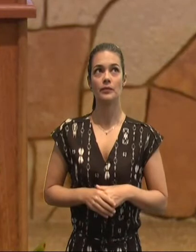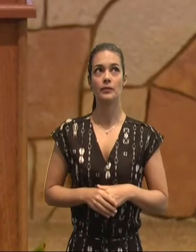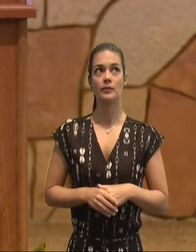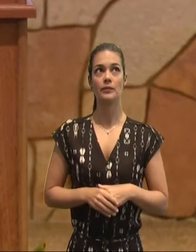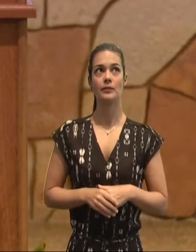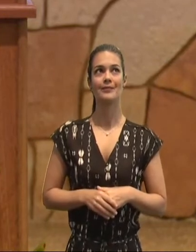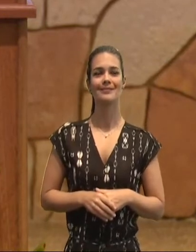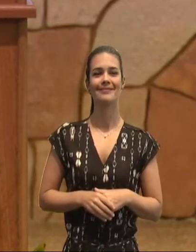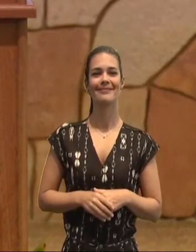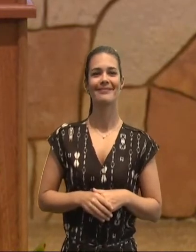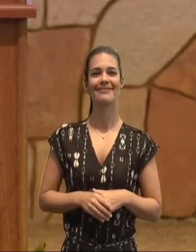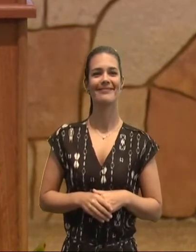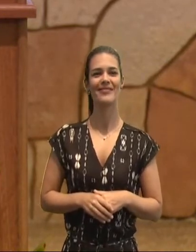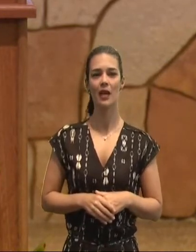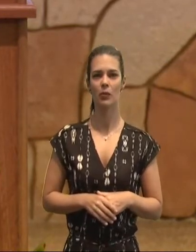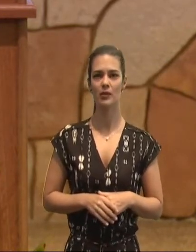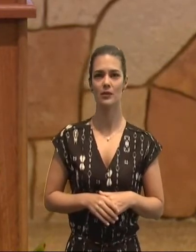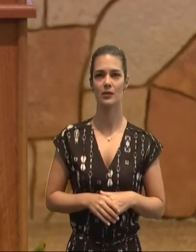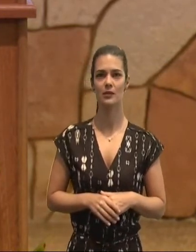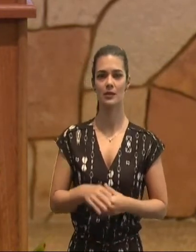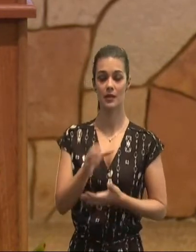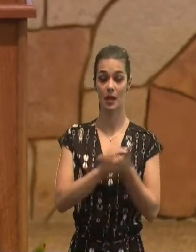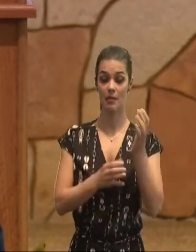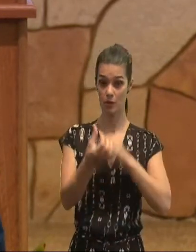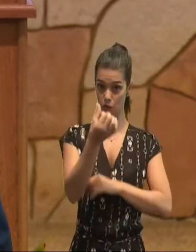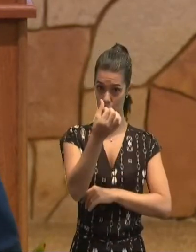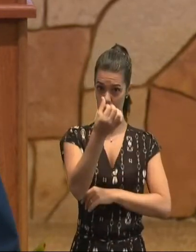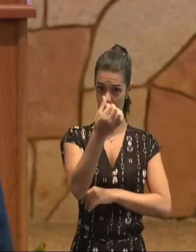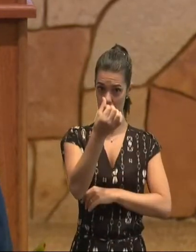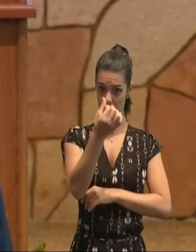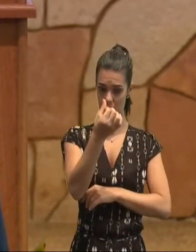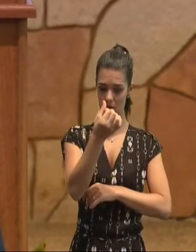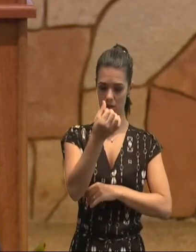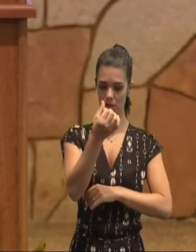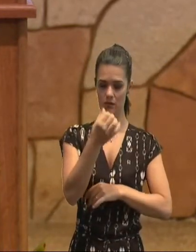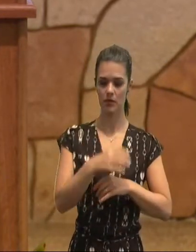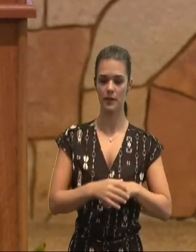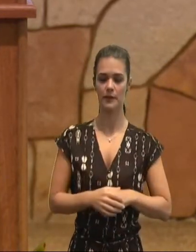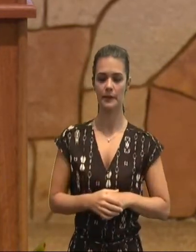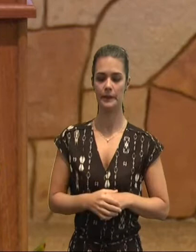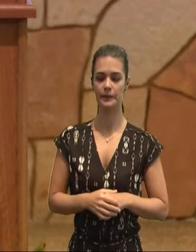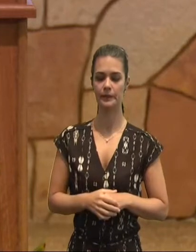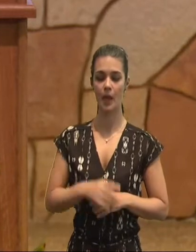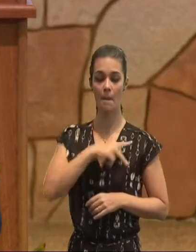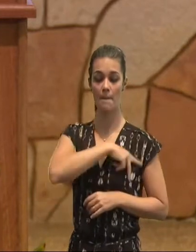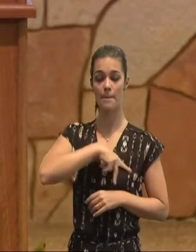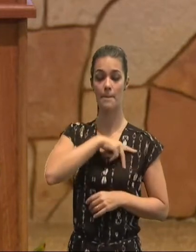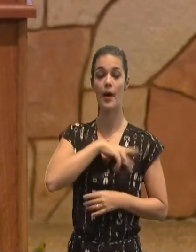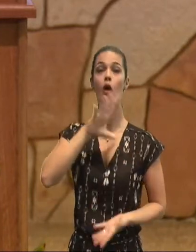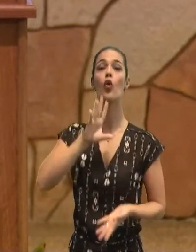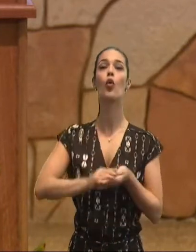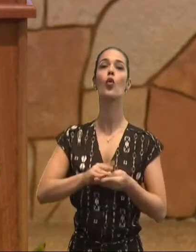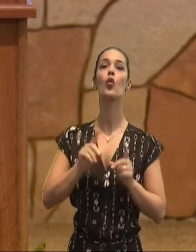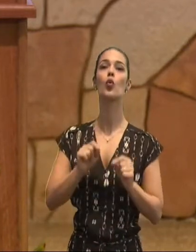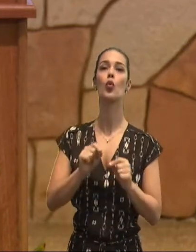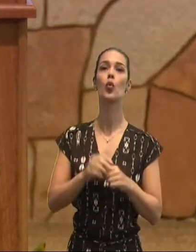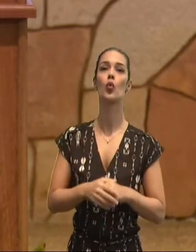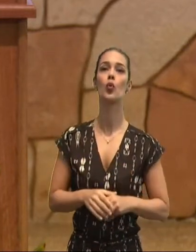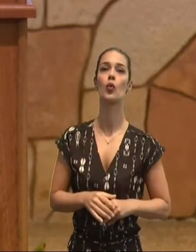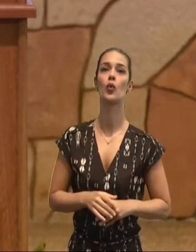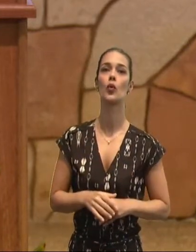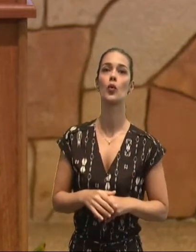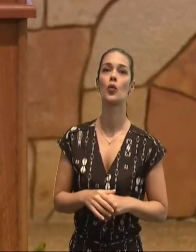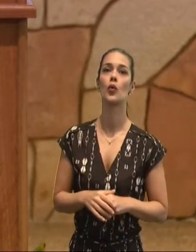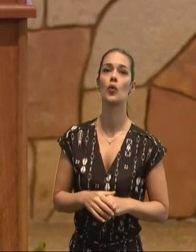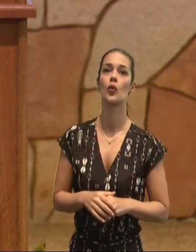no capítulo 6, continuando, a parte prática, do livro, de Gálatas, Paulo conclui, para dizer que,